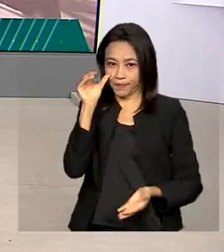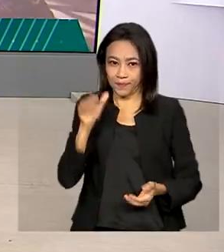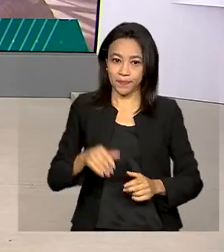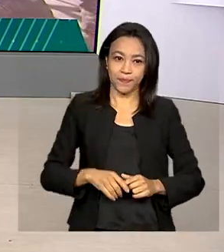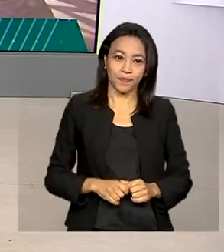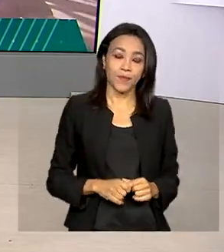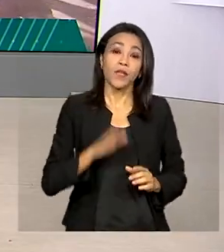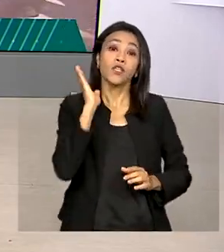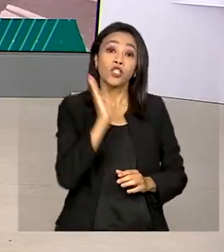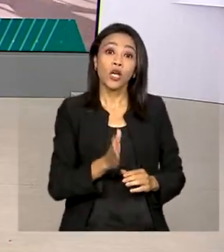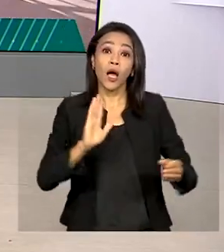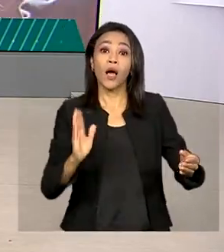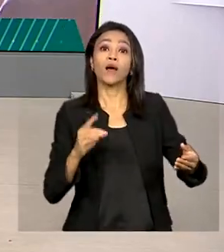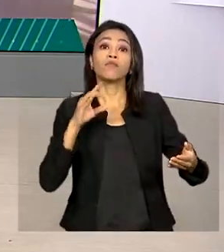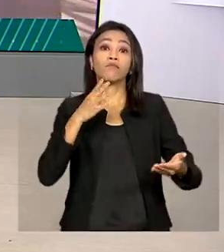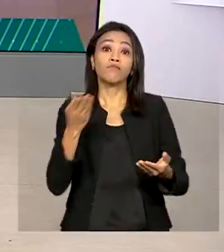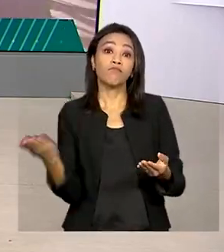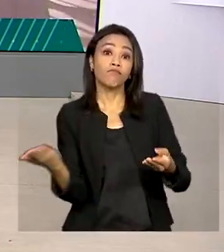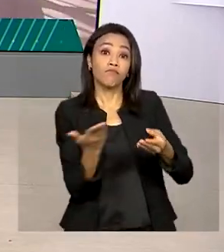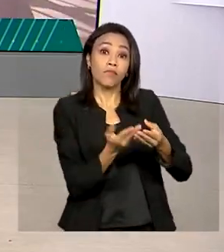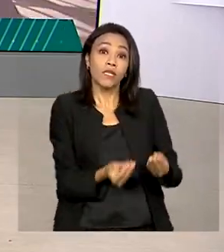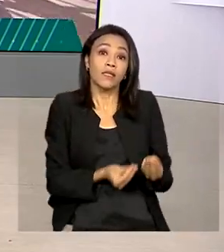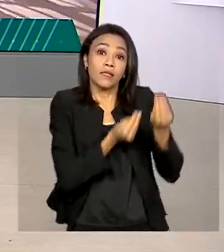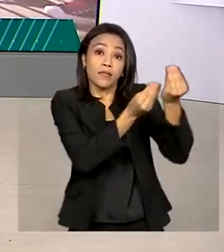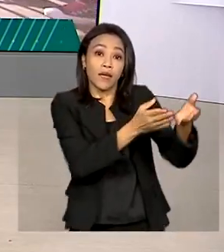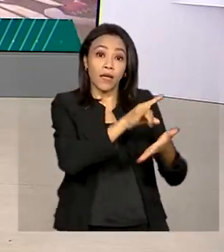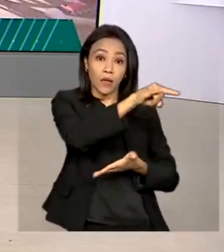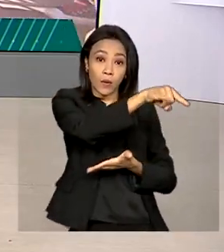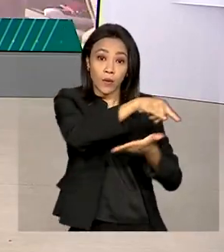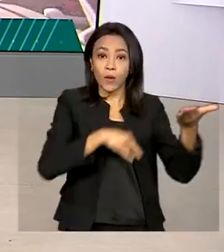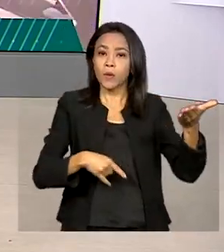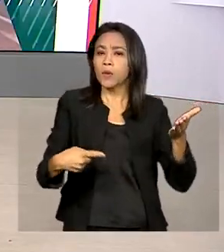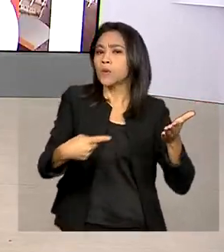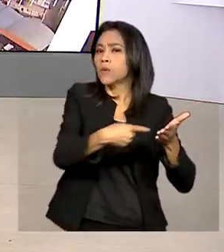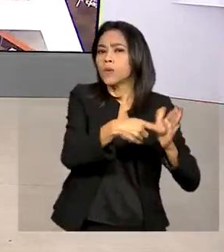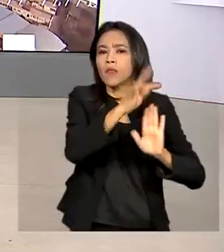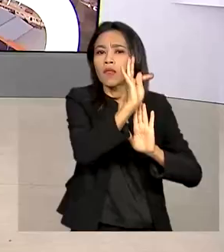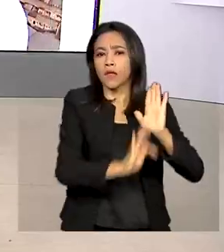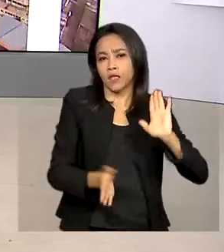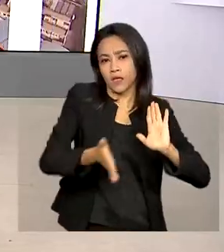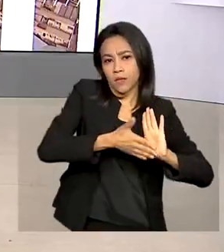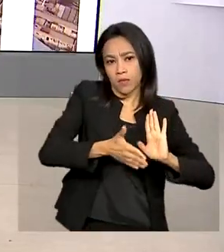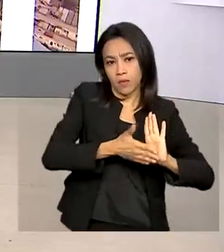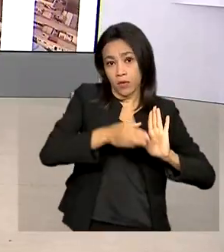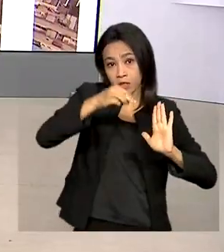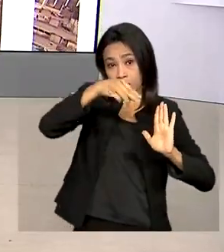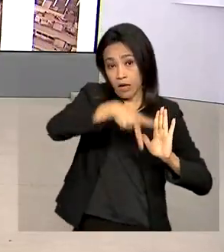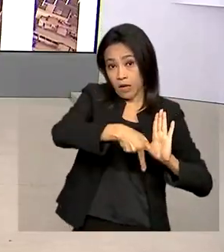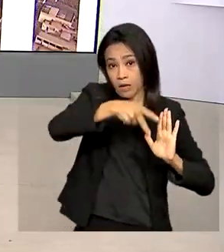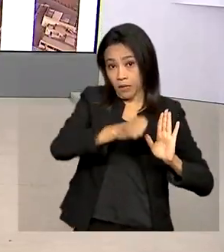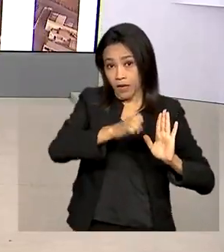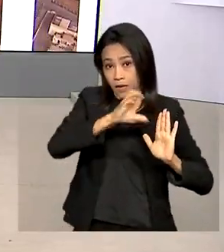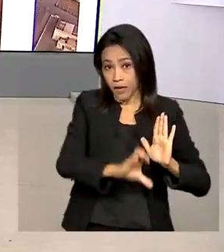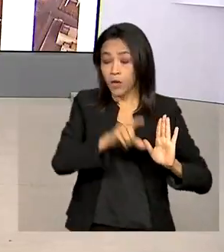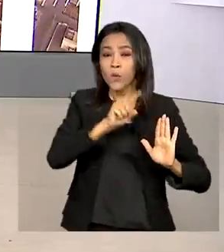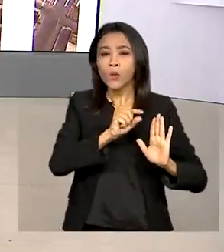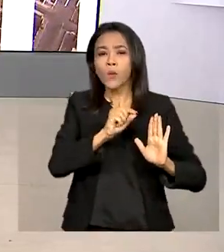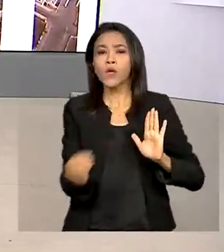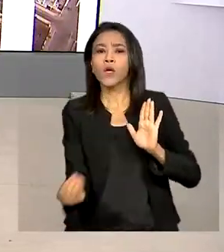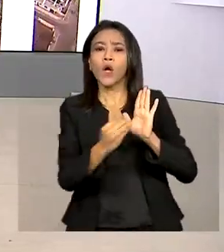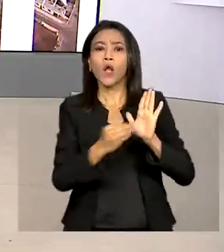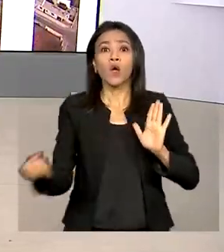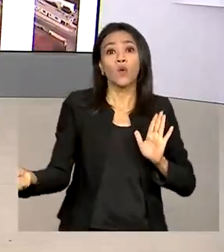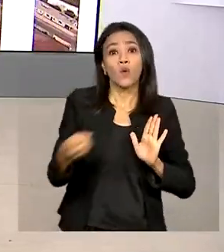Foi protocolado no Senado Federal o texto da proposta de emenda constitucional que prevê recursos para o novo programa